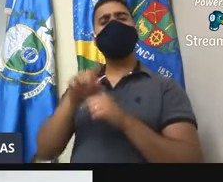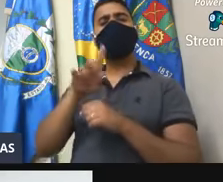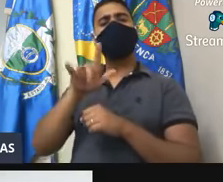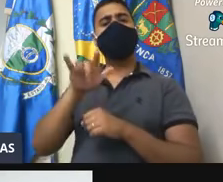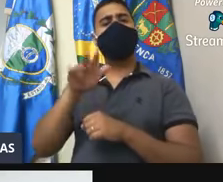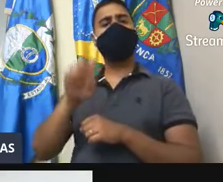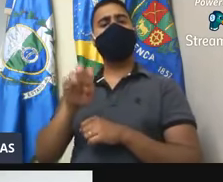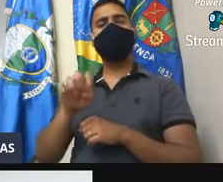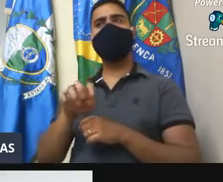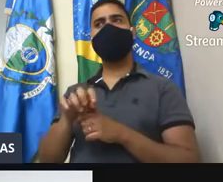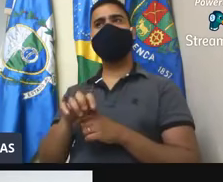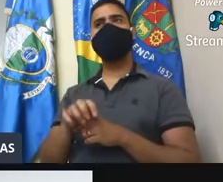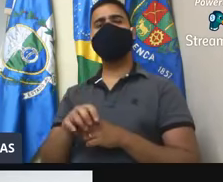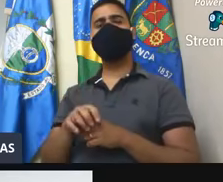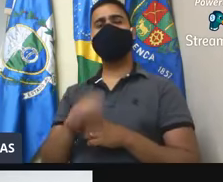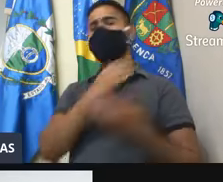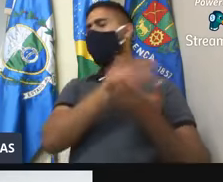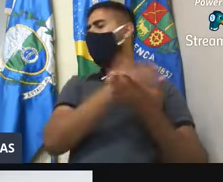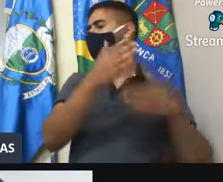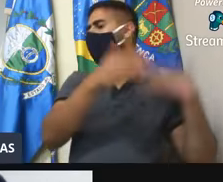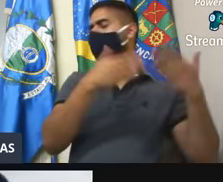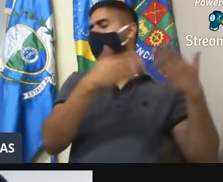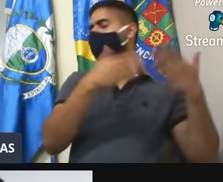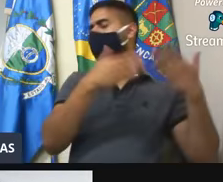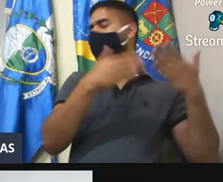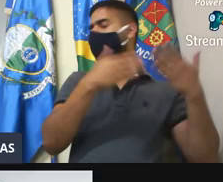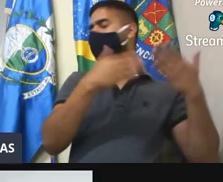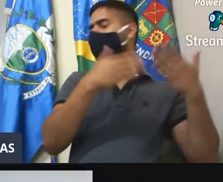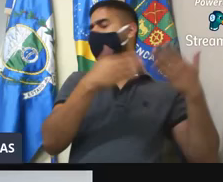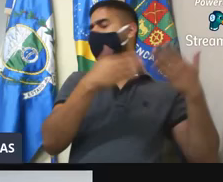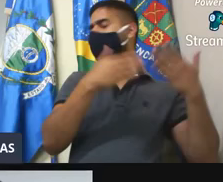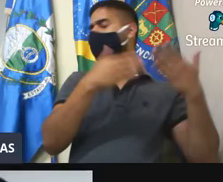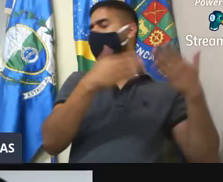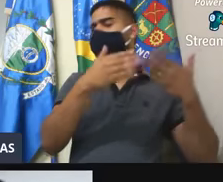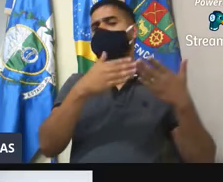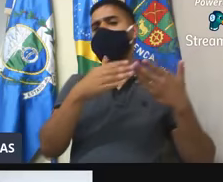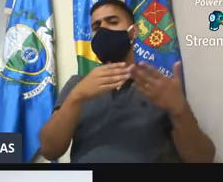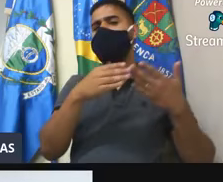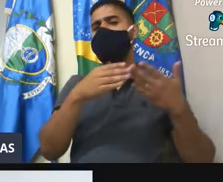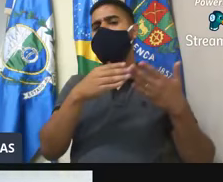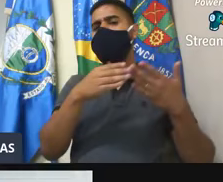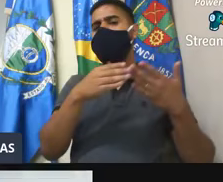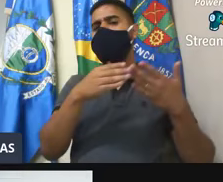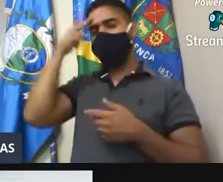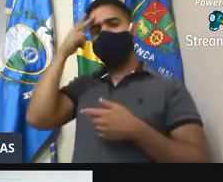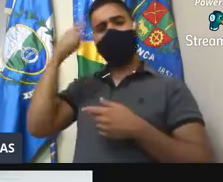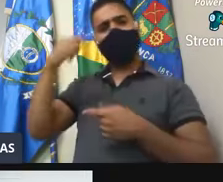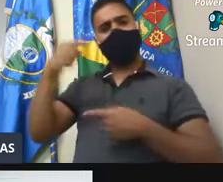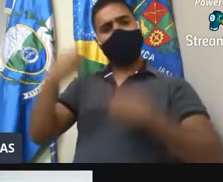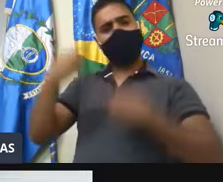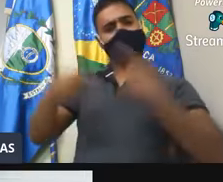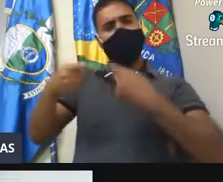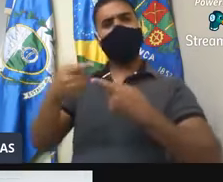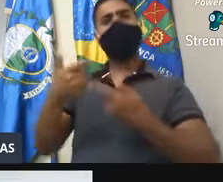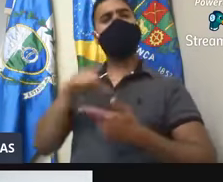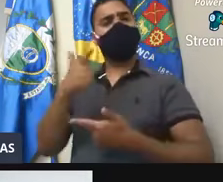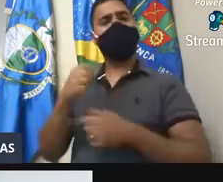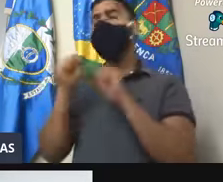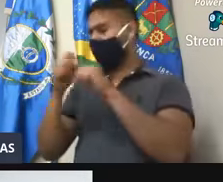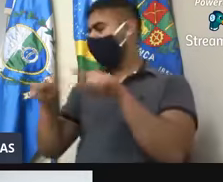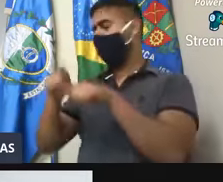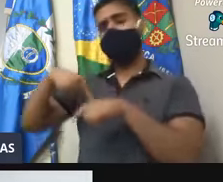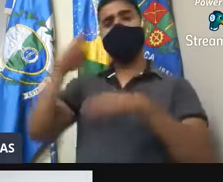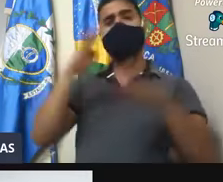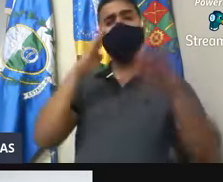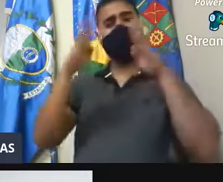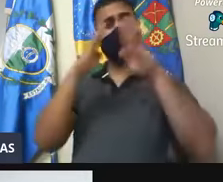desde... Está acabando. Desde o começo. Vê se aparece uma alma corajosa para debater comigo. E eu ainda falo, pode vir nas minhas redes sociais. Eu sou